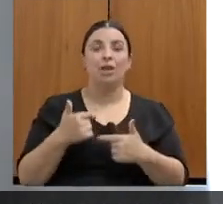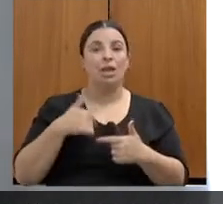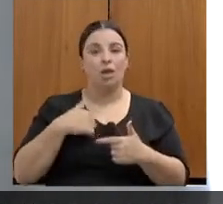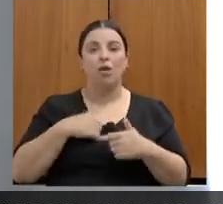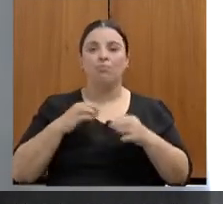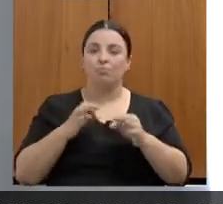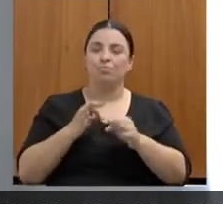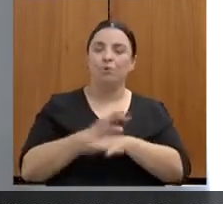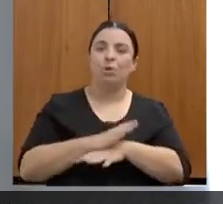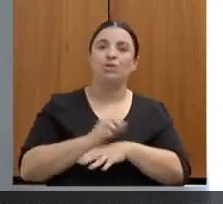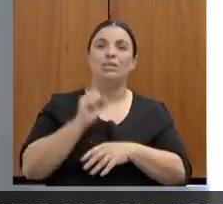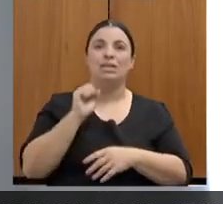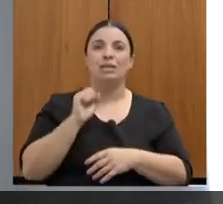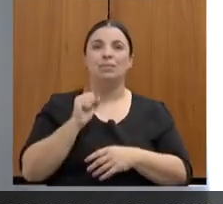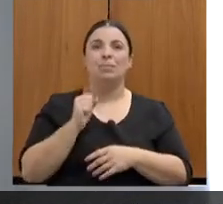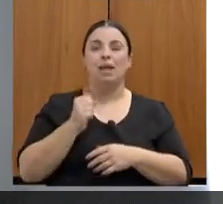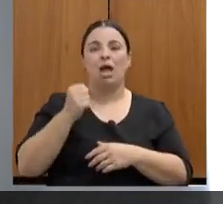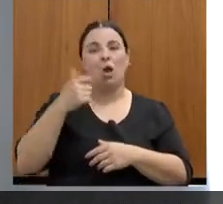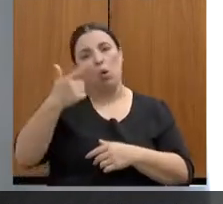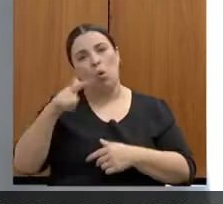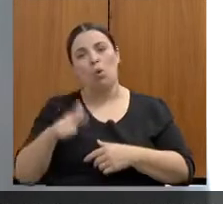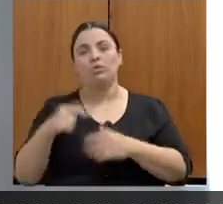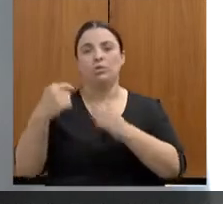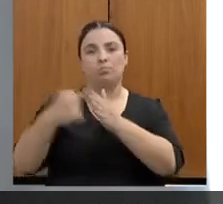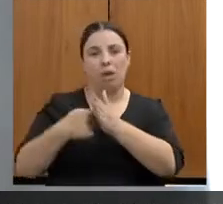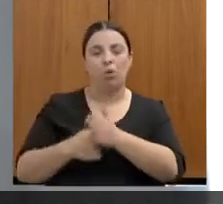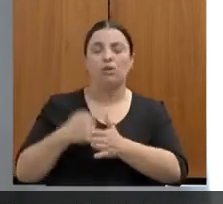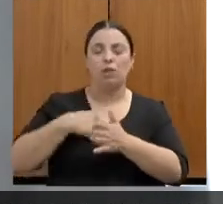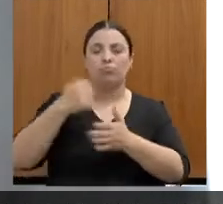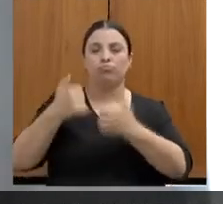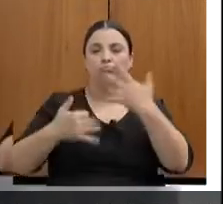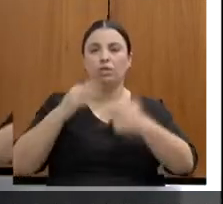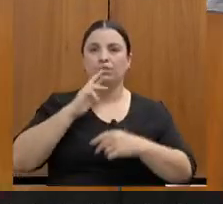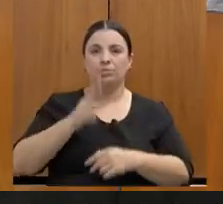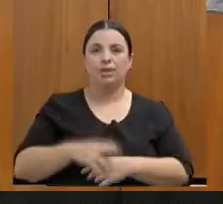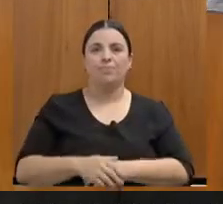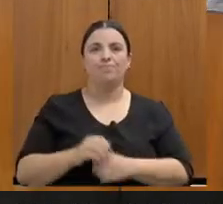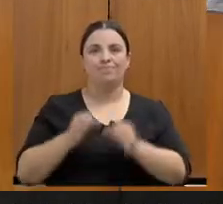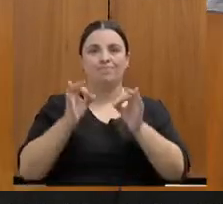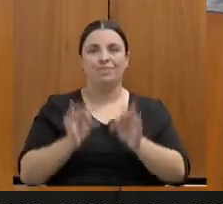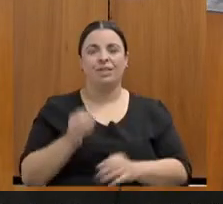disposição para quaisquer outras perguntas. Certo, Renata.